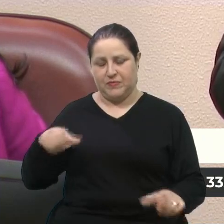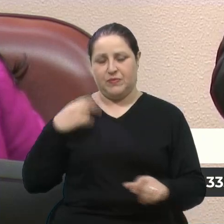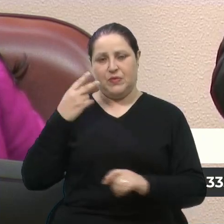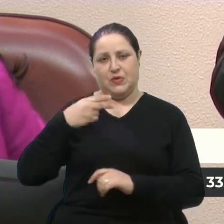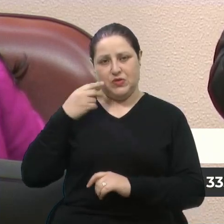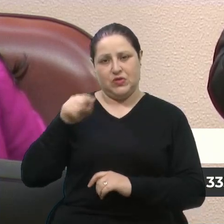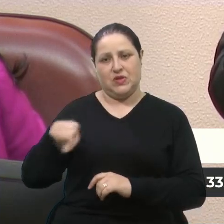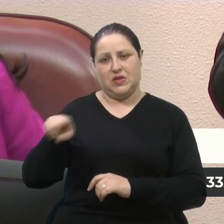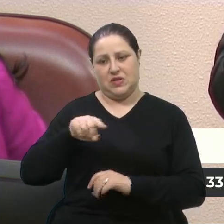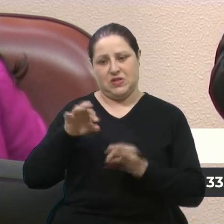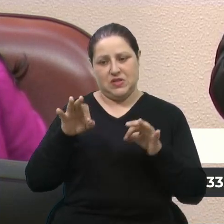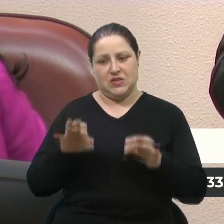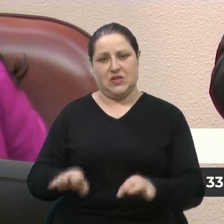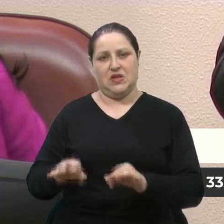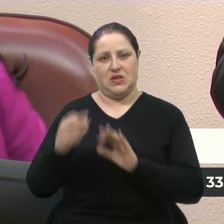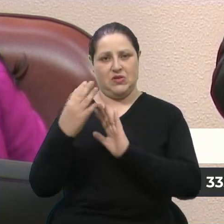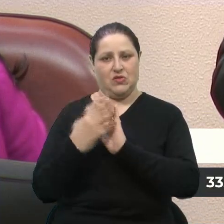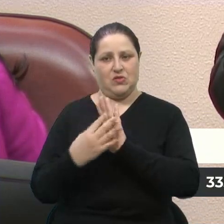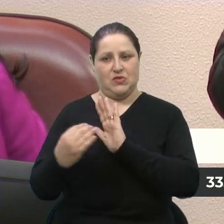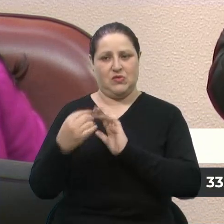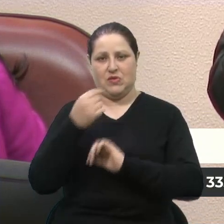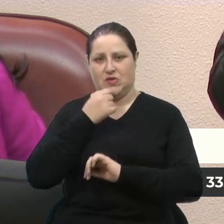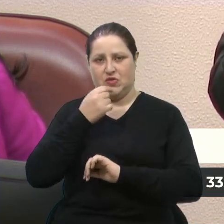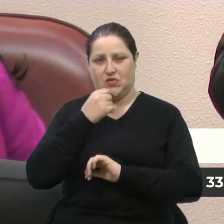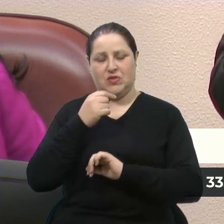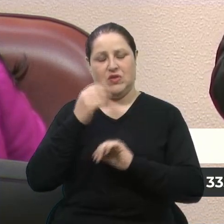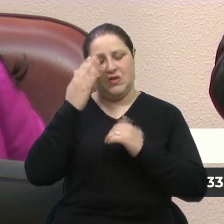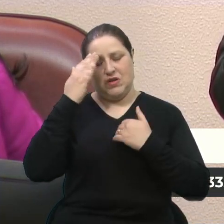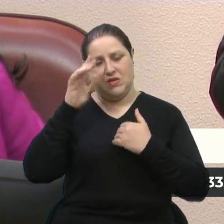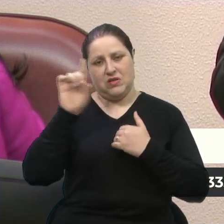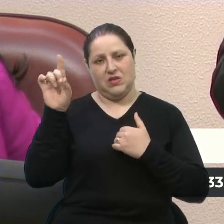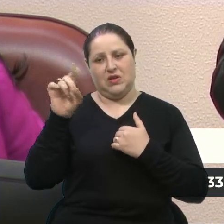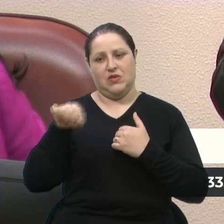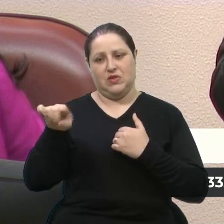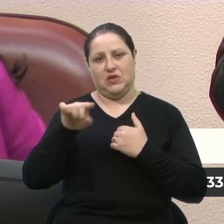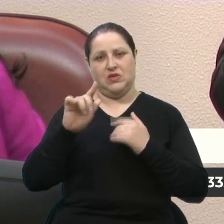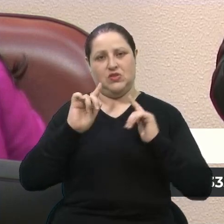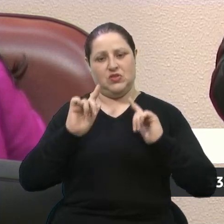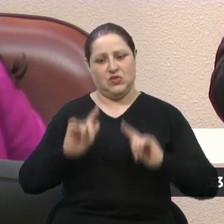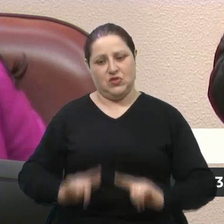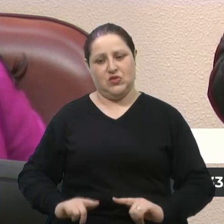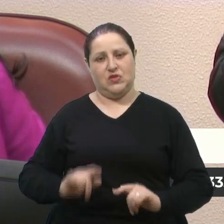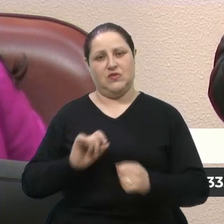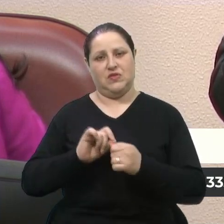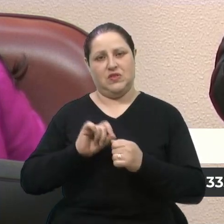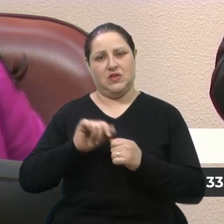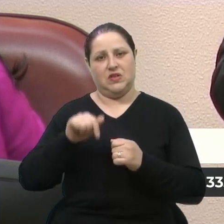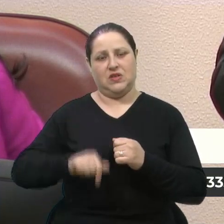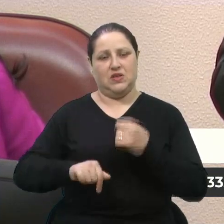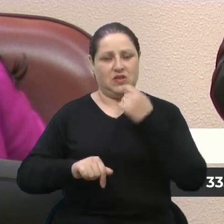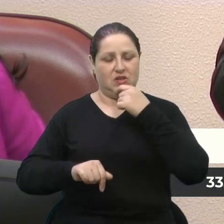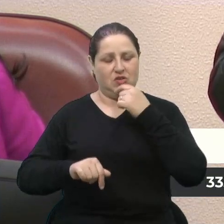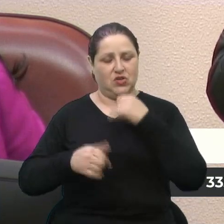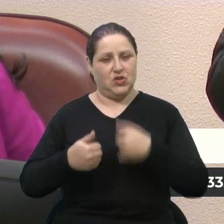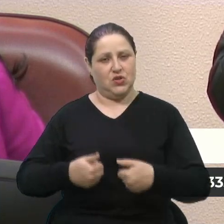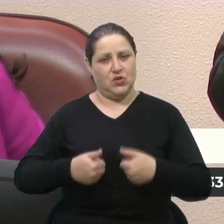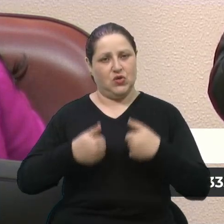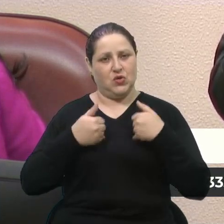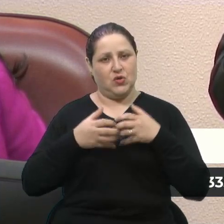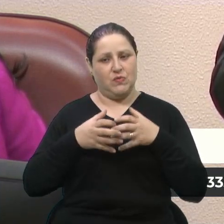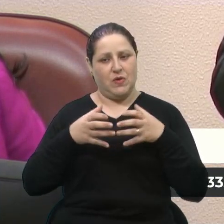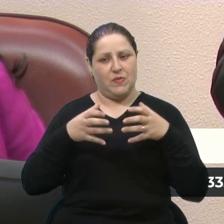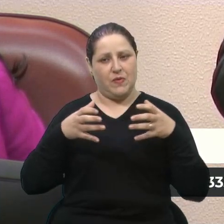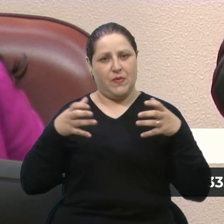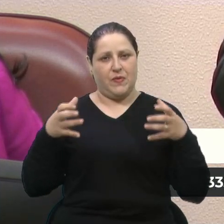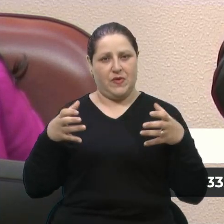a Deus, foram gestões que fizeram o orgulho de Caxias crescer cada vez mais por ter